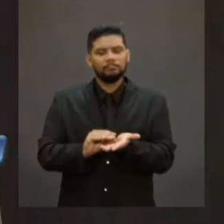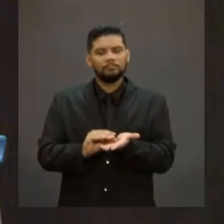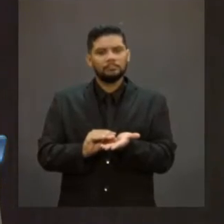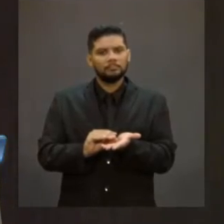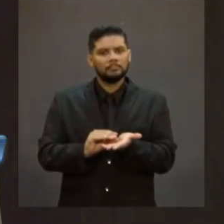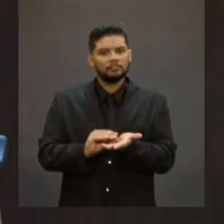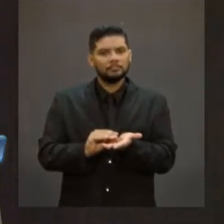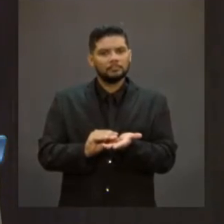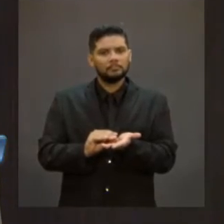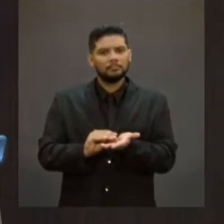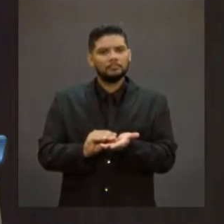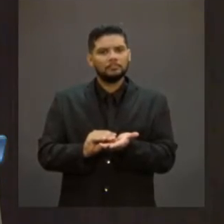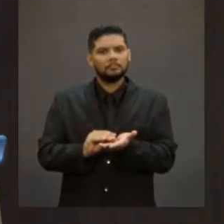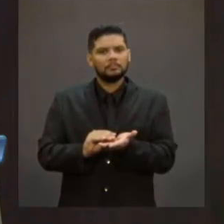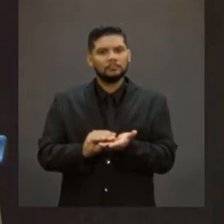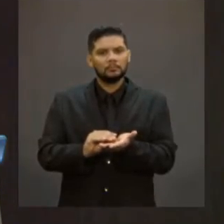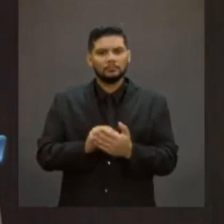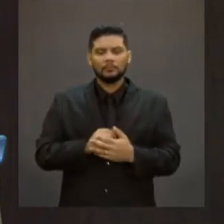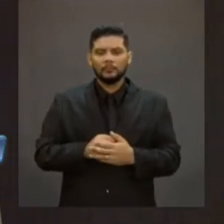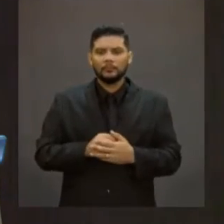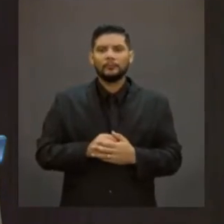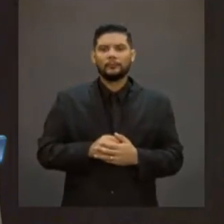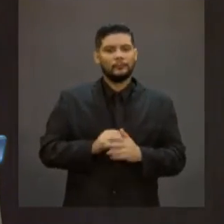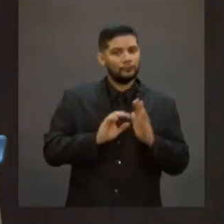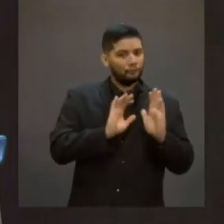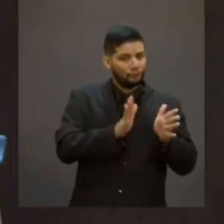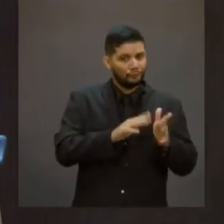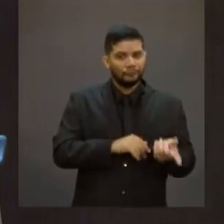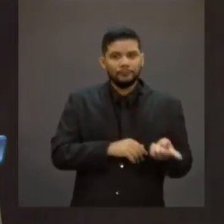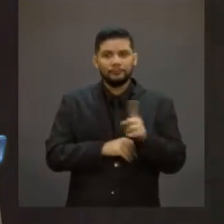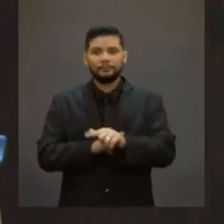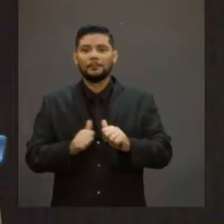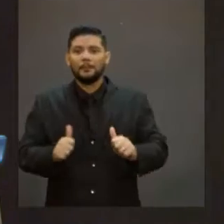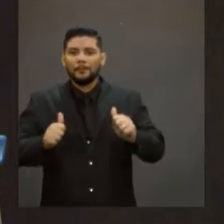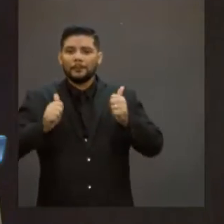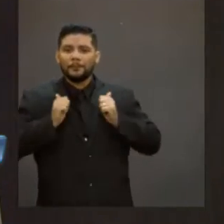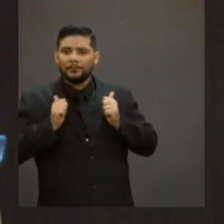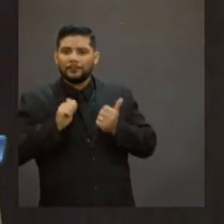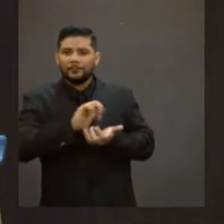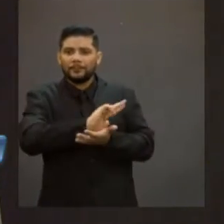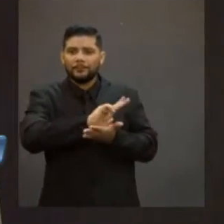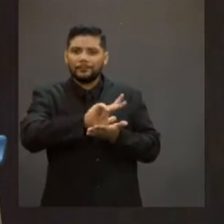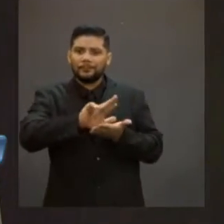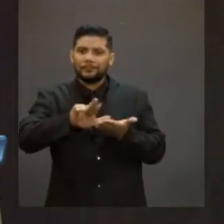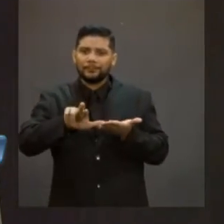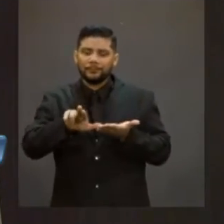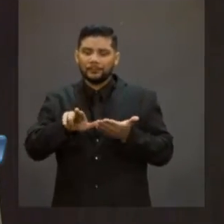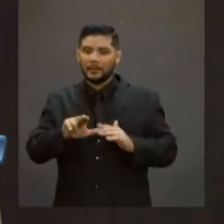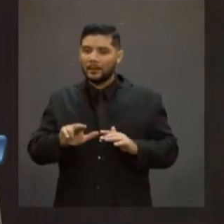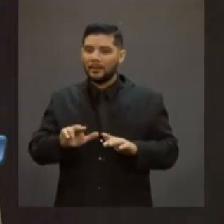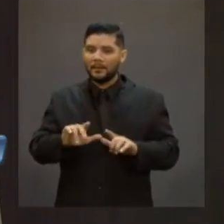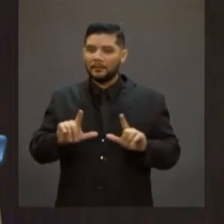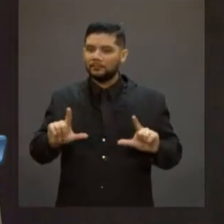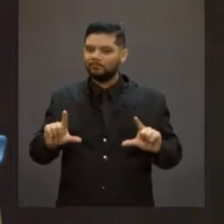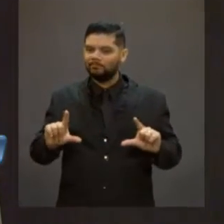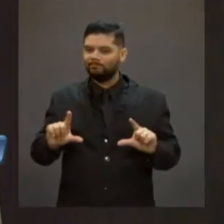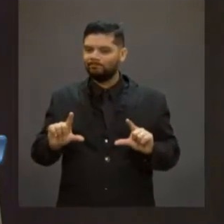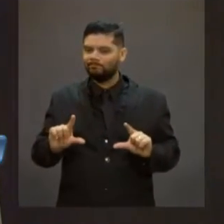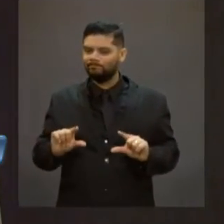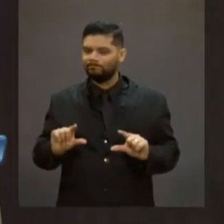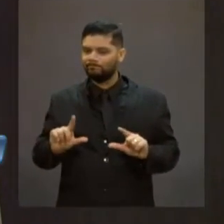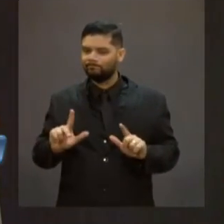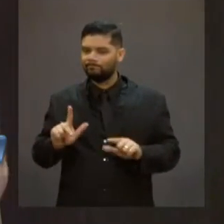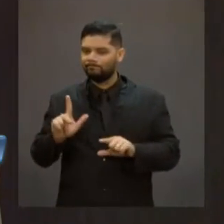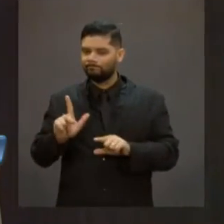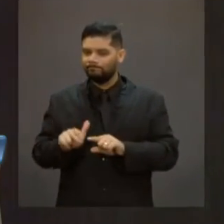fecha a torneira dos benefícios. Inclusive, estimulando, estimulando,